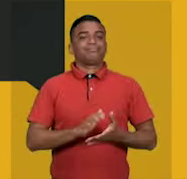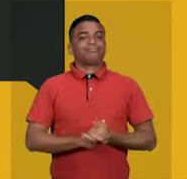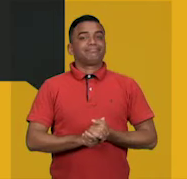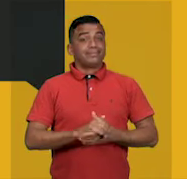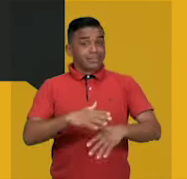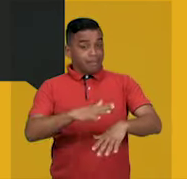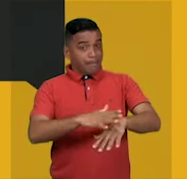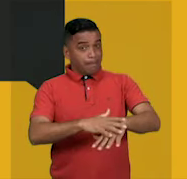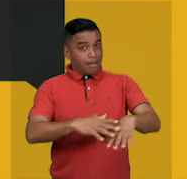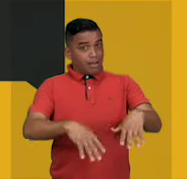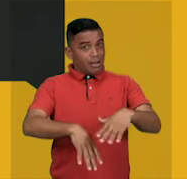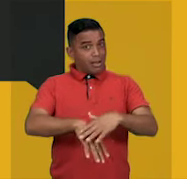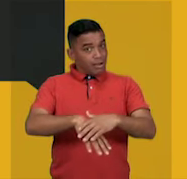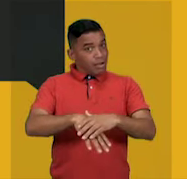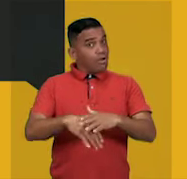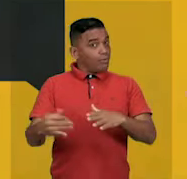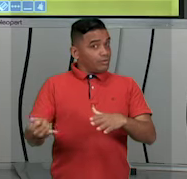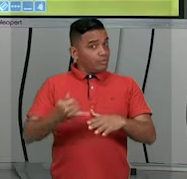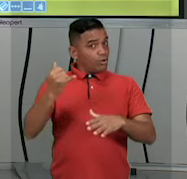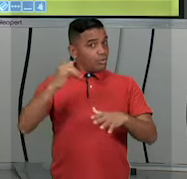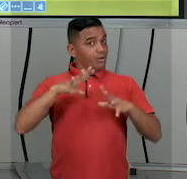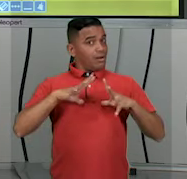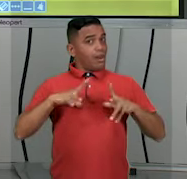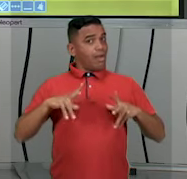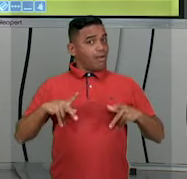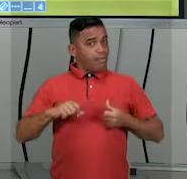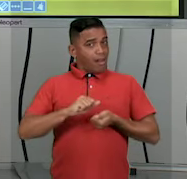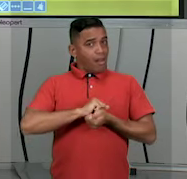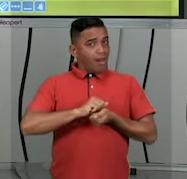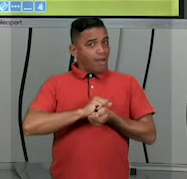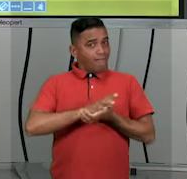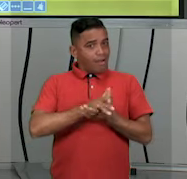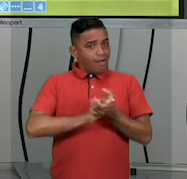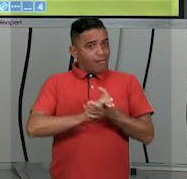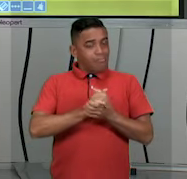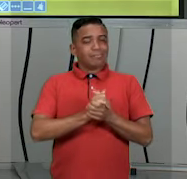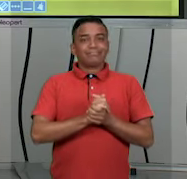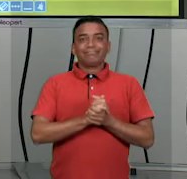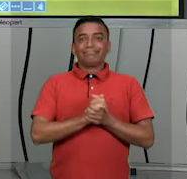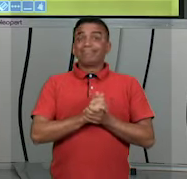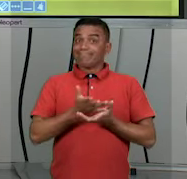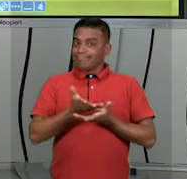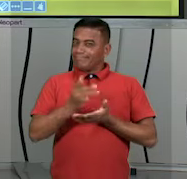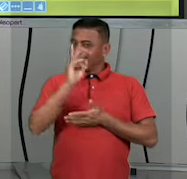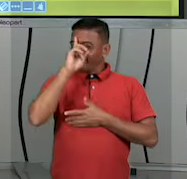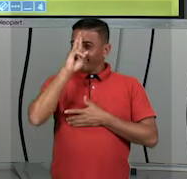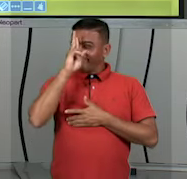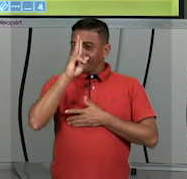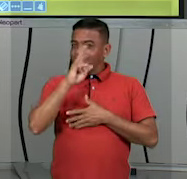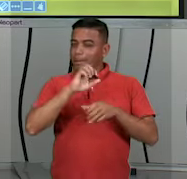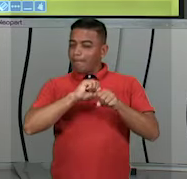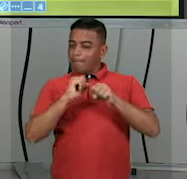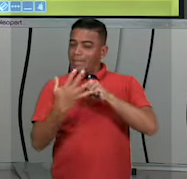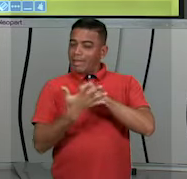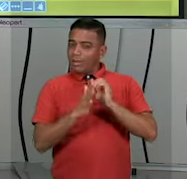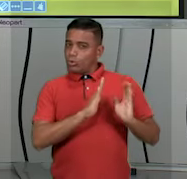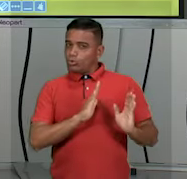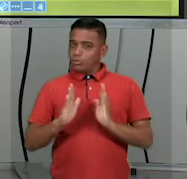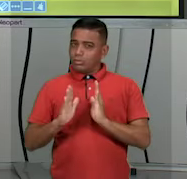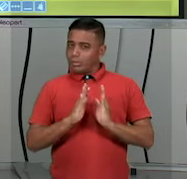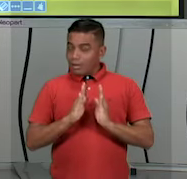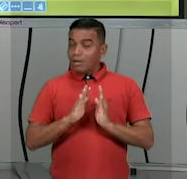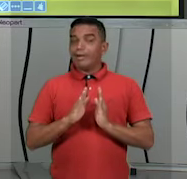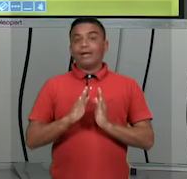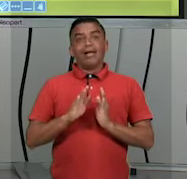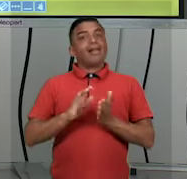manutenção da saúde. Então, gente, a higiene das mãos está sendo muito falada desde que a gente entrou em uma pandemia. As nossas